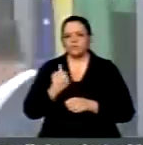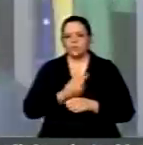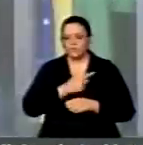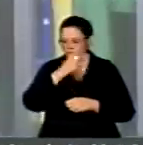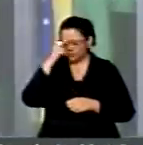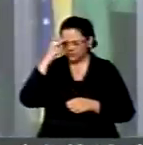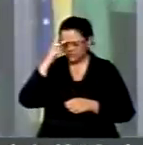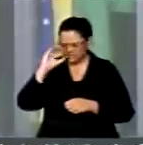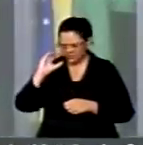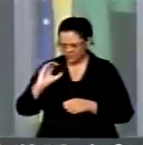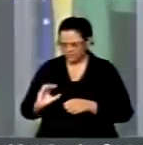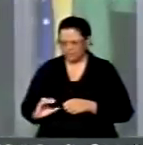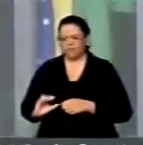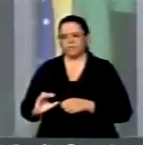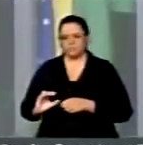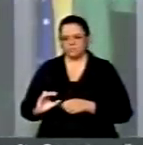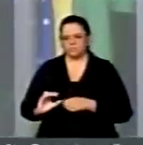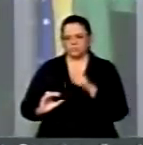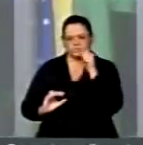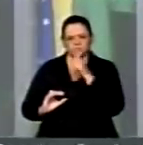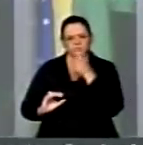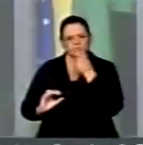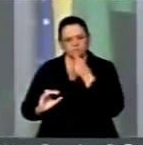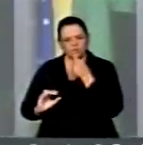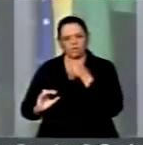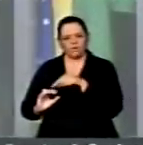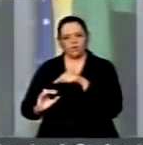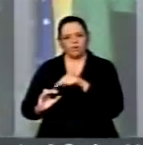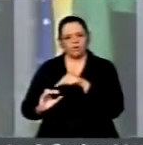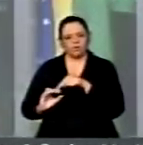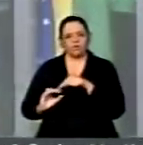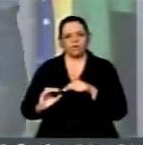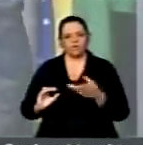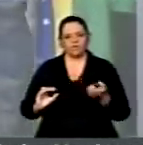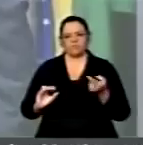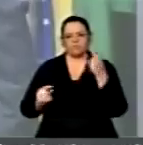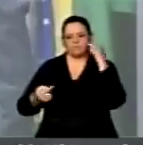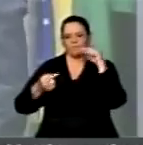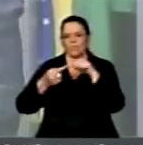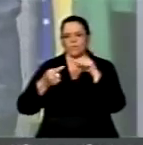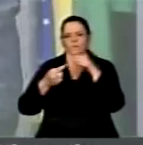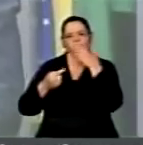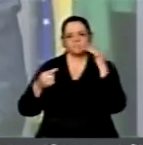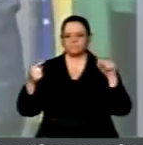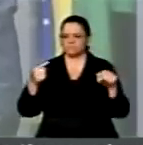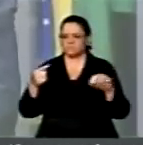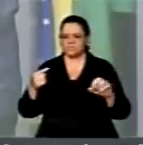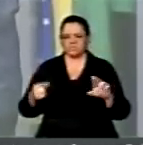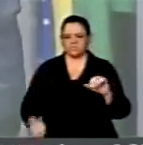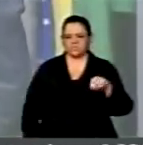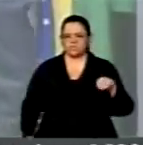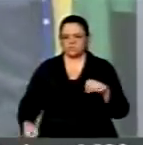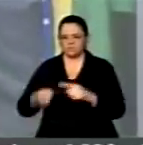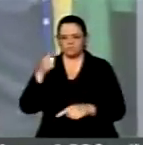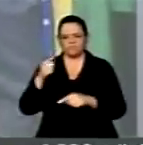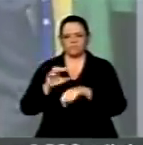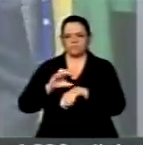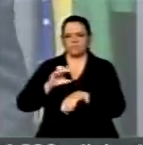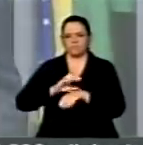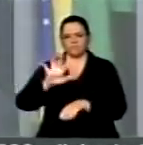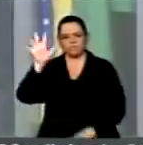como cidadãos e cidadãs, estarmos acompliciados com o que é um crime e um desrespeito à Constituição Nacional.